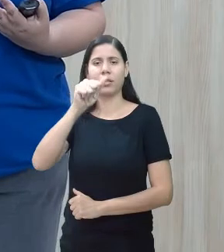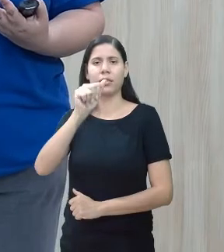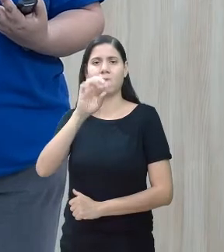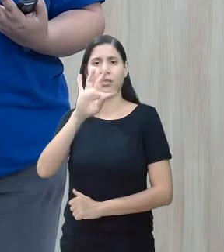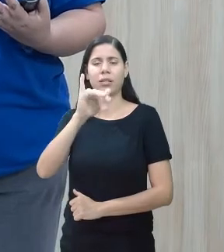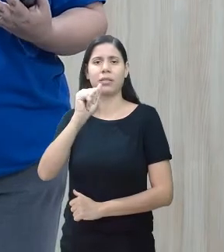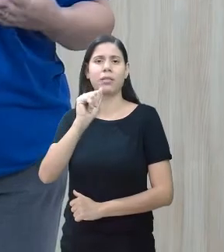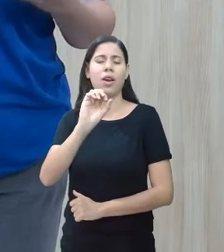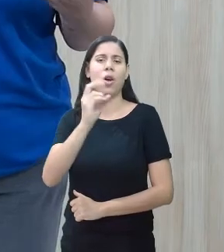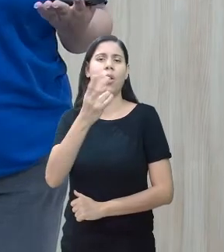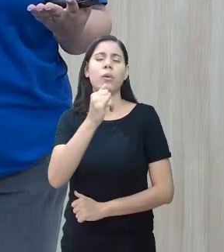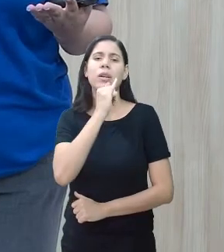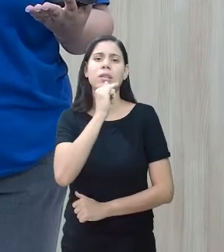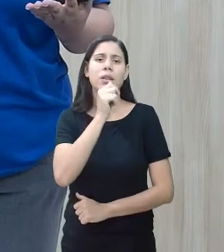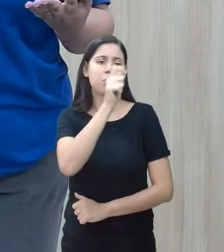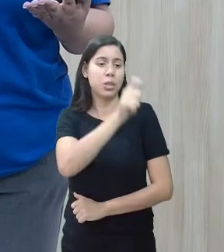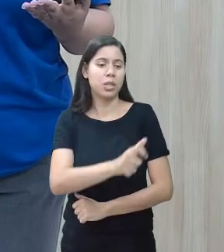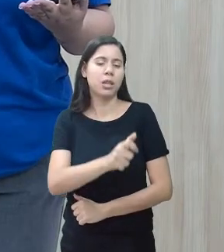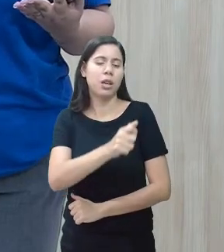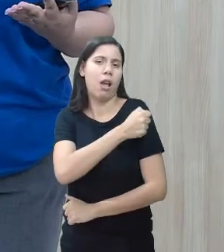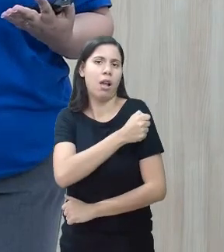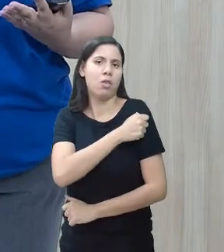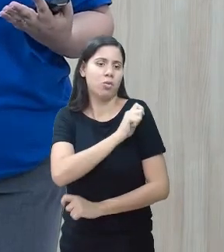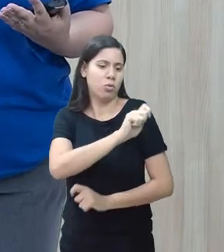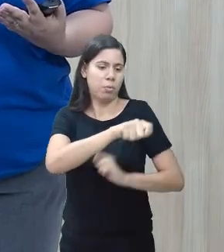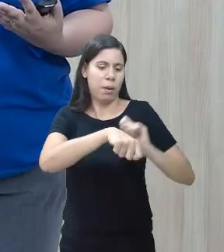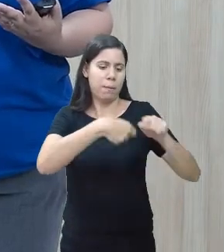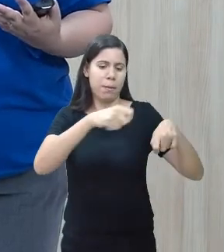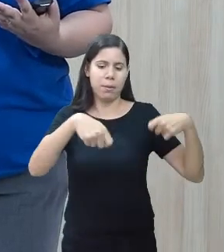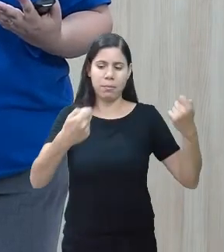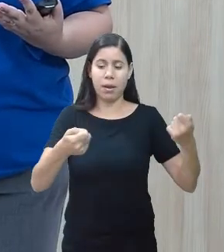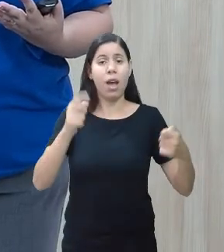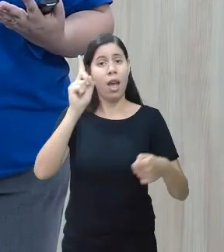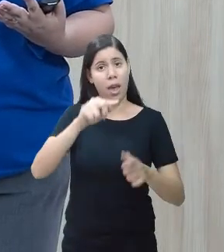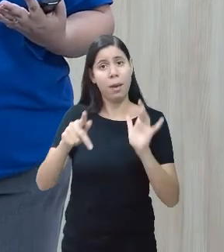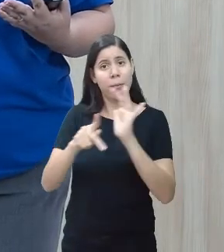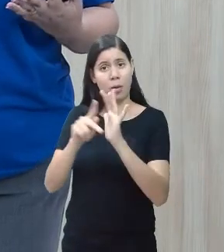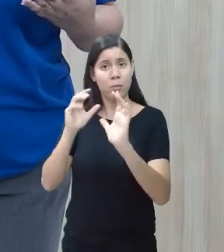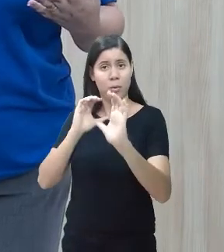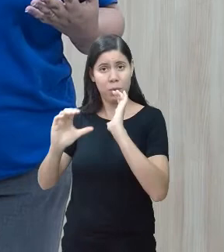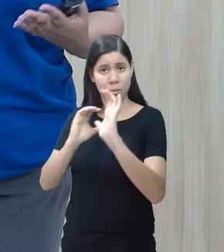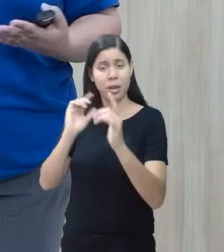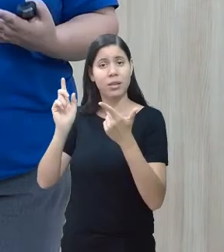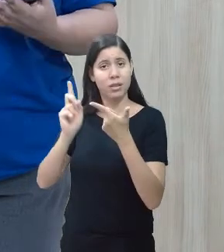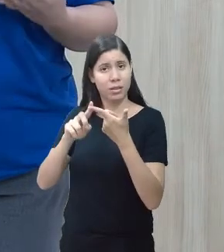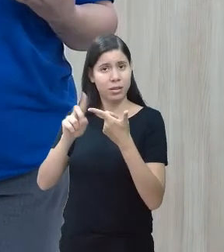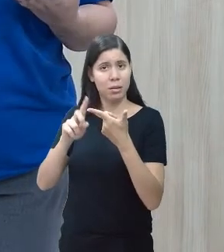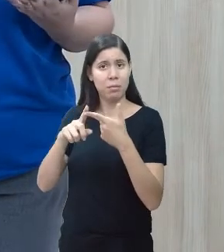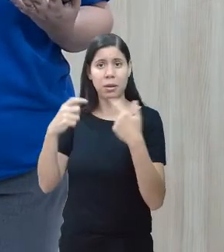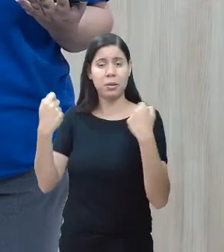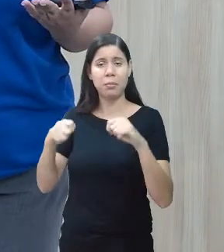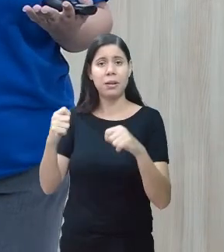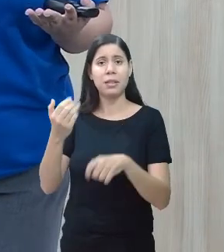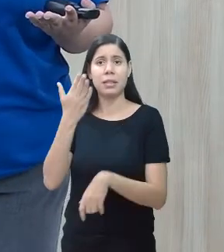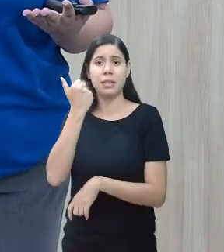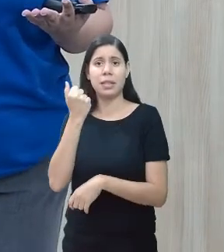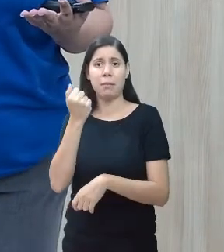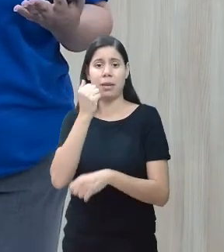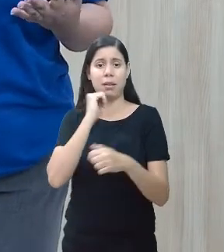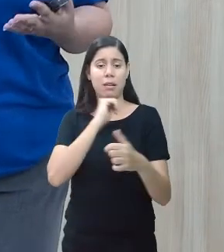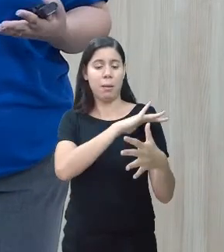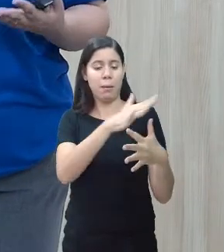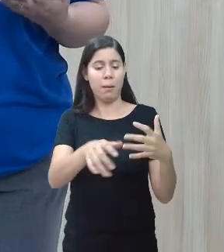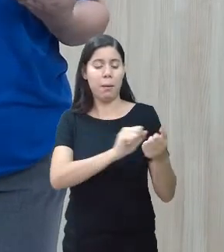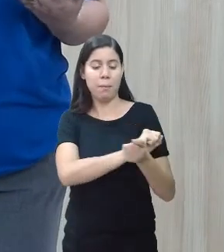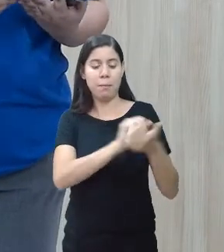sinal da Libras, então isso é uma comunicação. Ele não precisa necessariamente saber Libras,